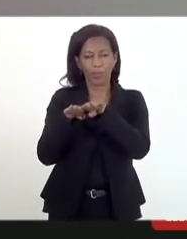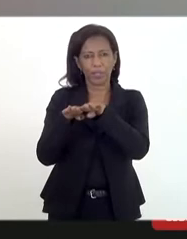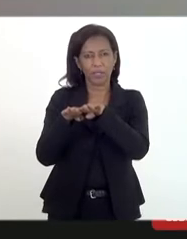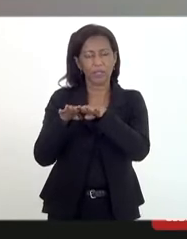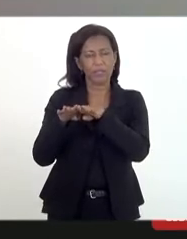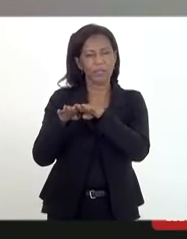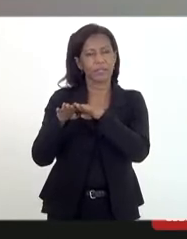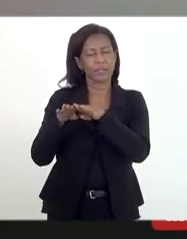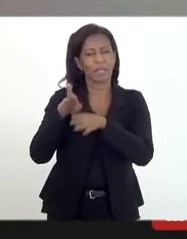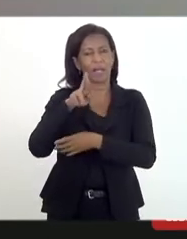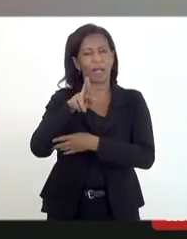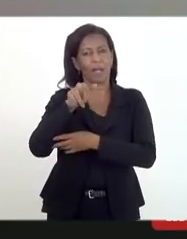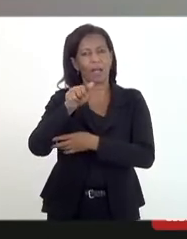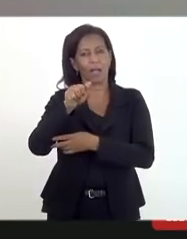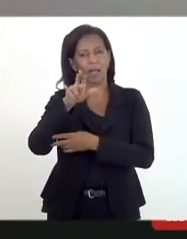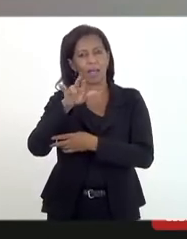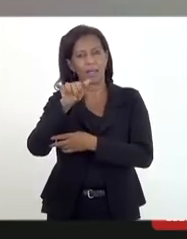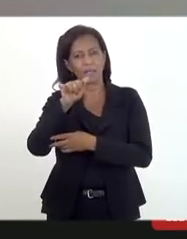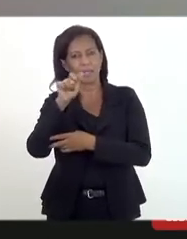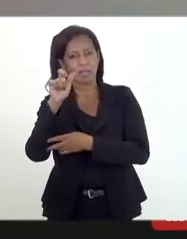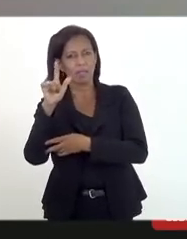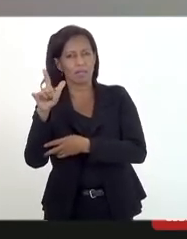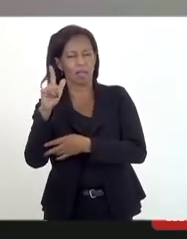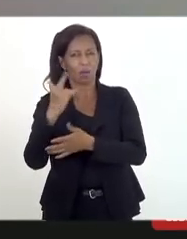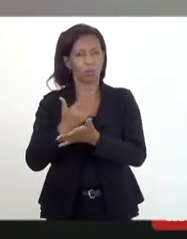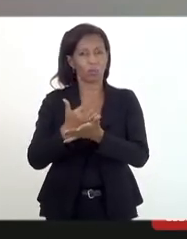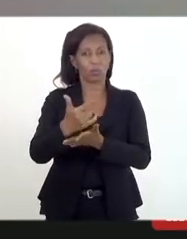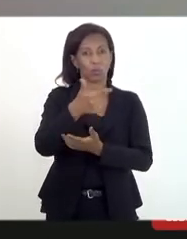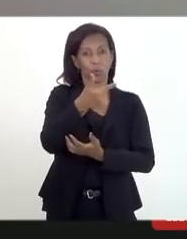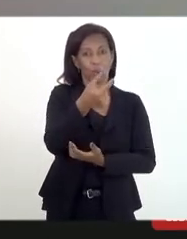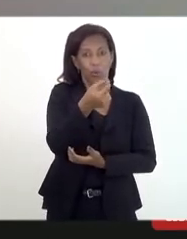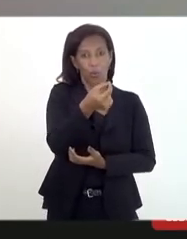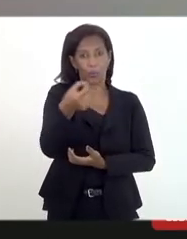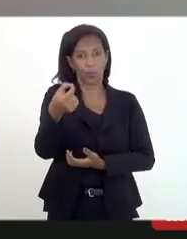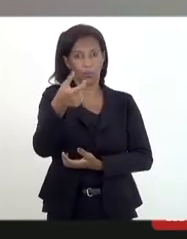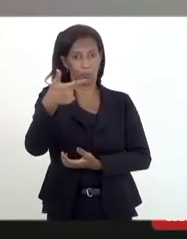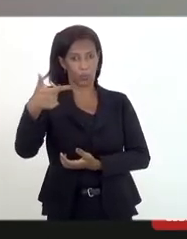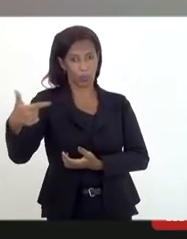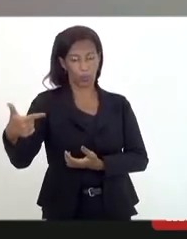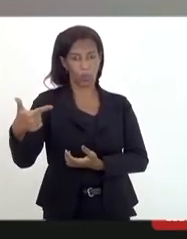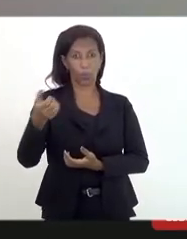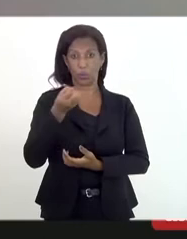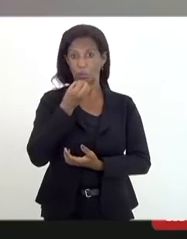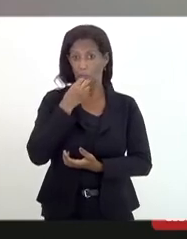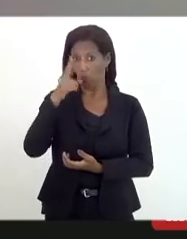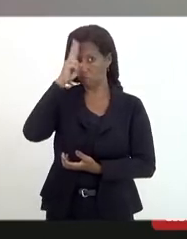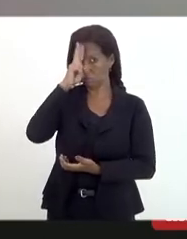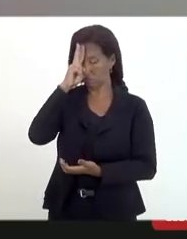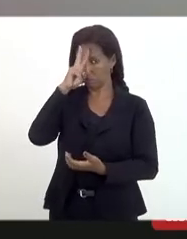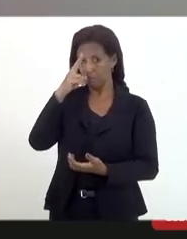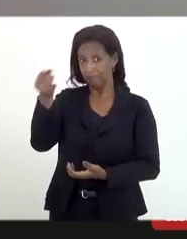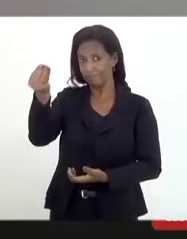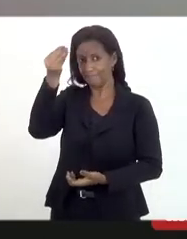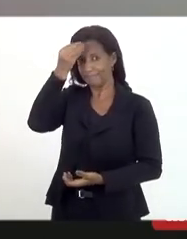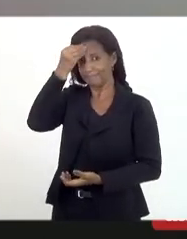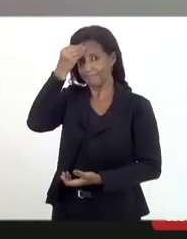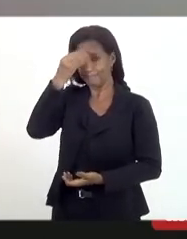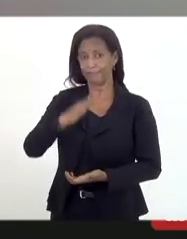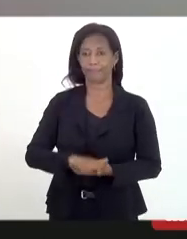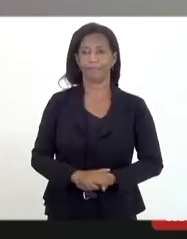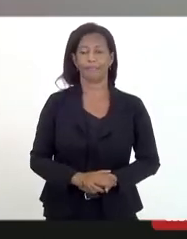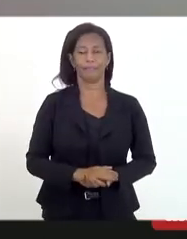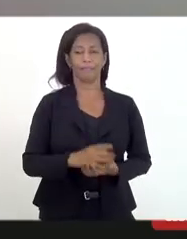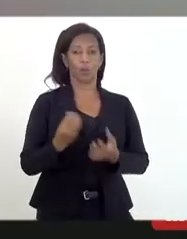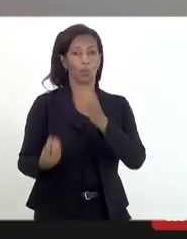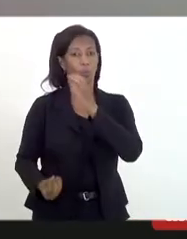veio sendo implementada, sobretudo a partir de 2002, é bom frisar, com a criação da CEPIR,